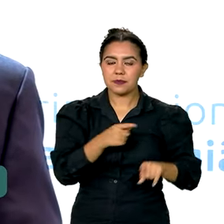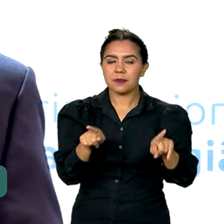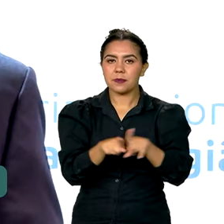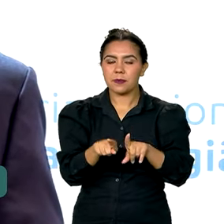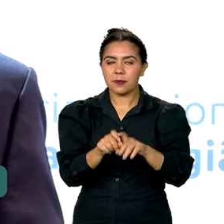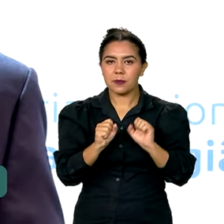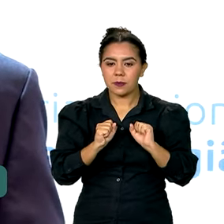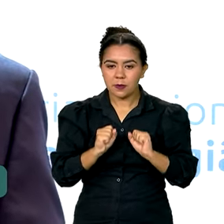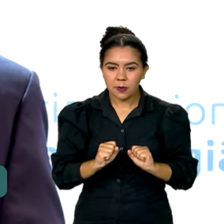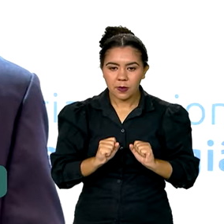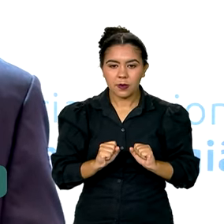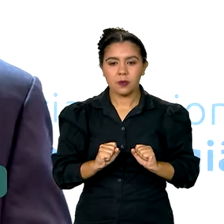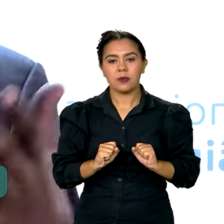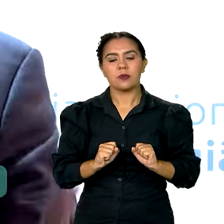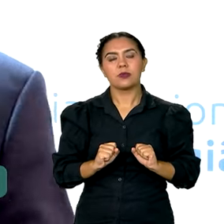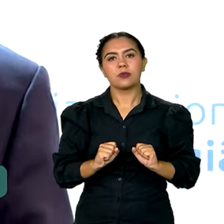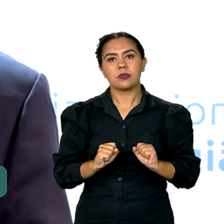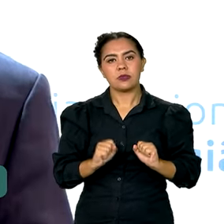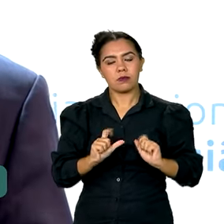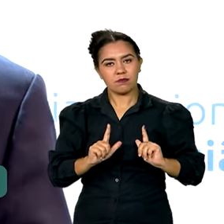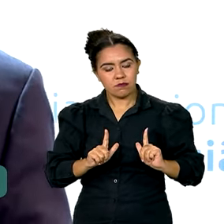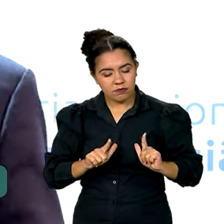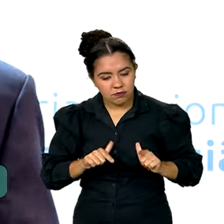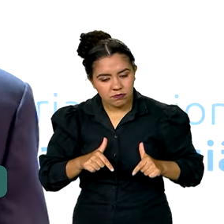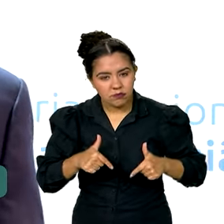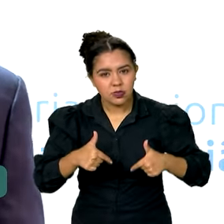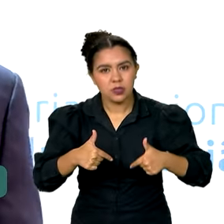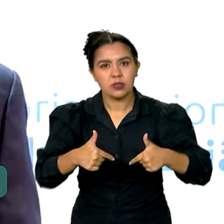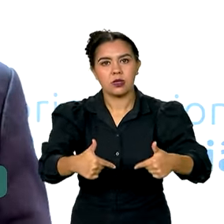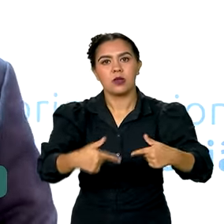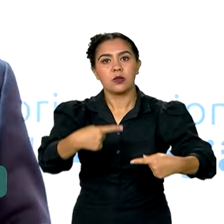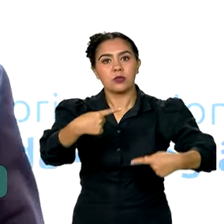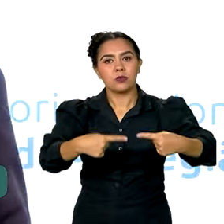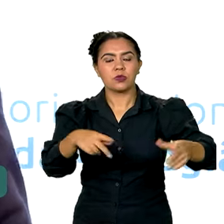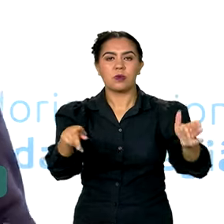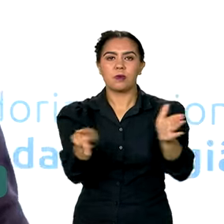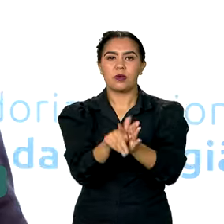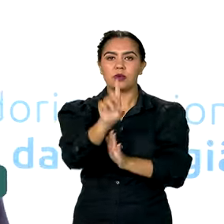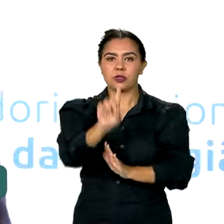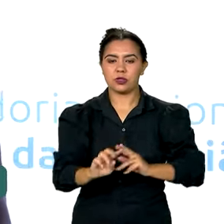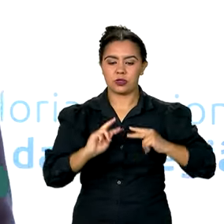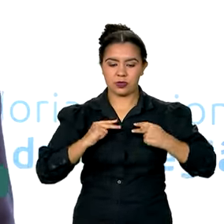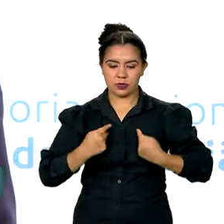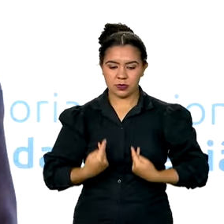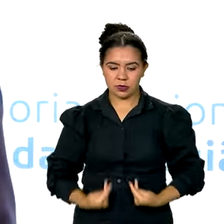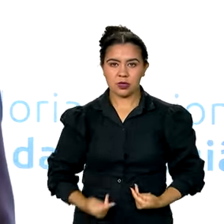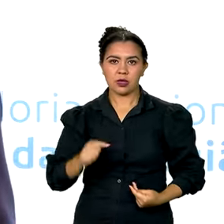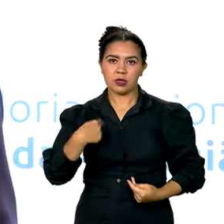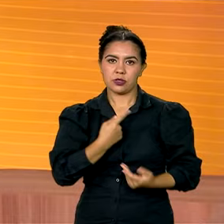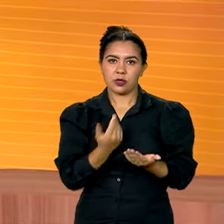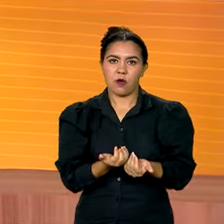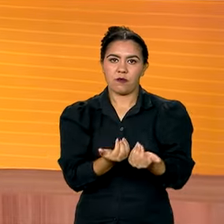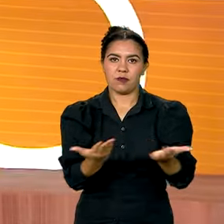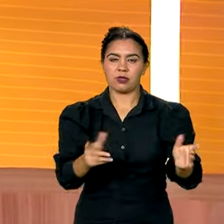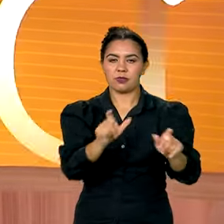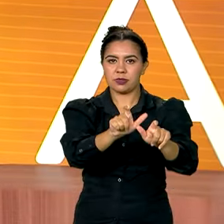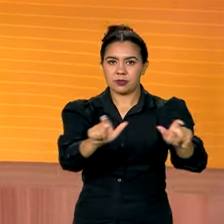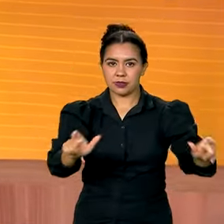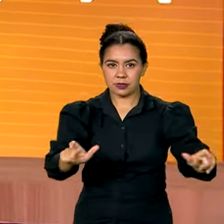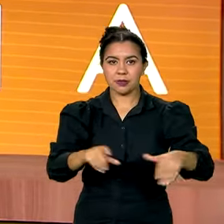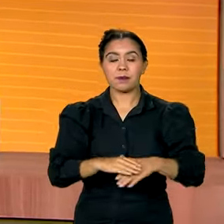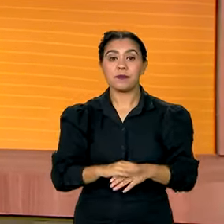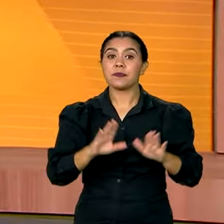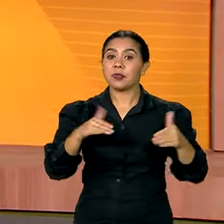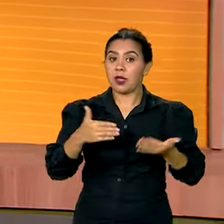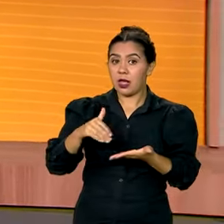executar as políticas de direitos humanos que o Estado brasileiro tem o dever de oferecer a todas as pessoas. E olha,